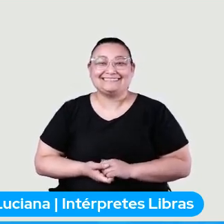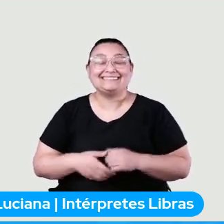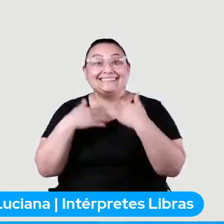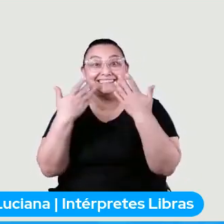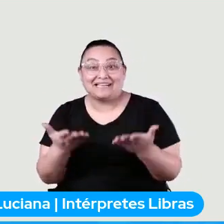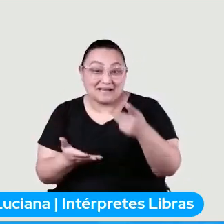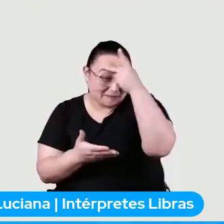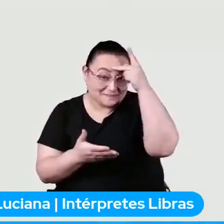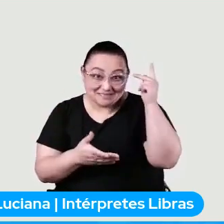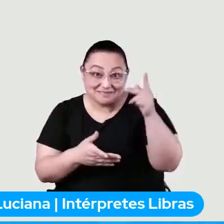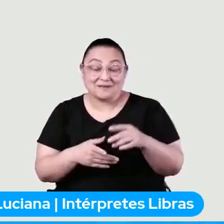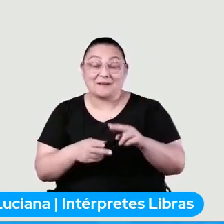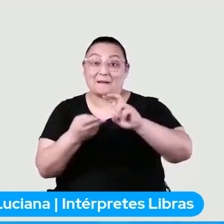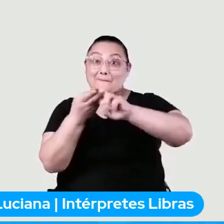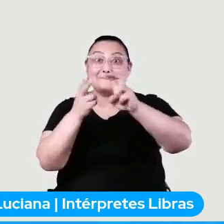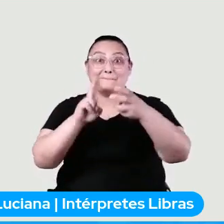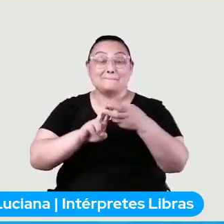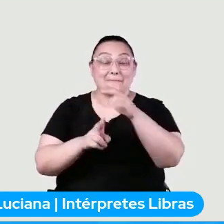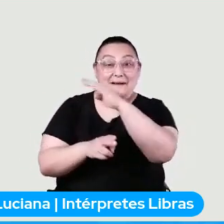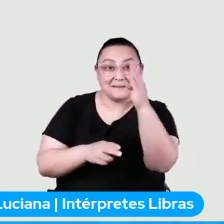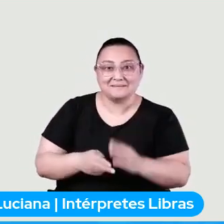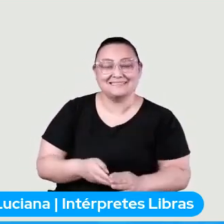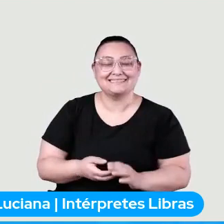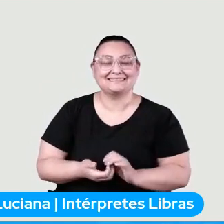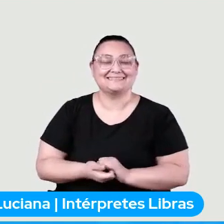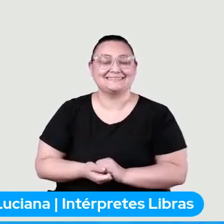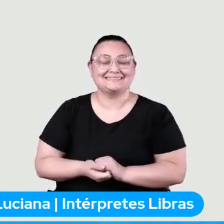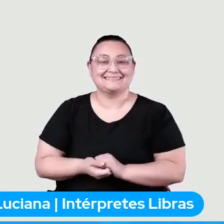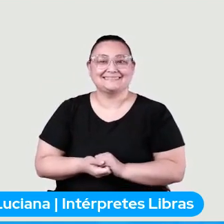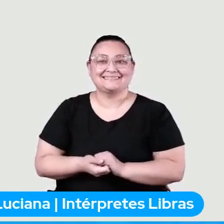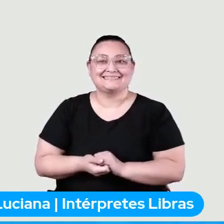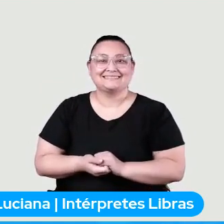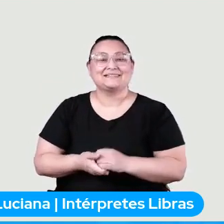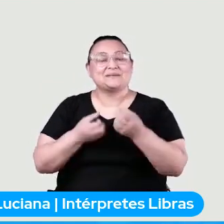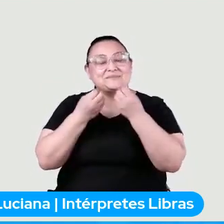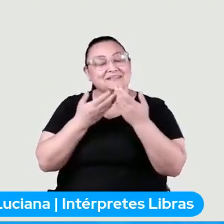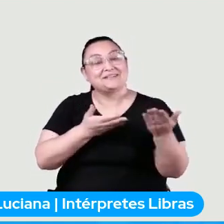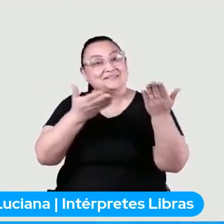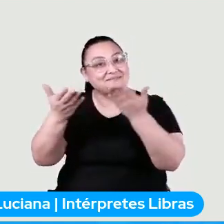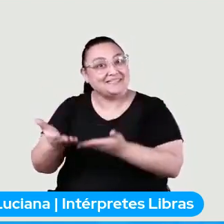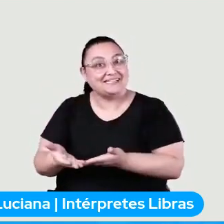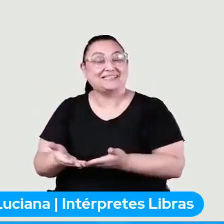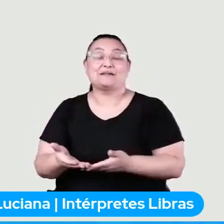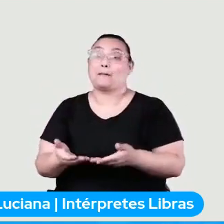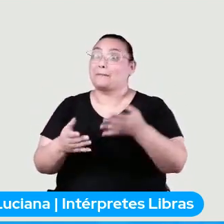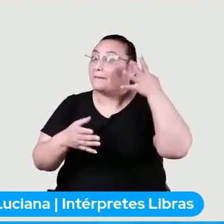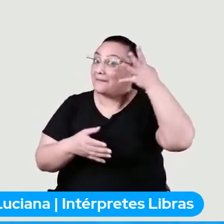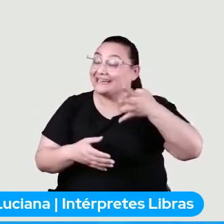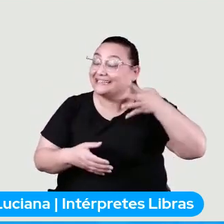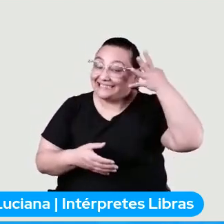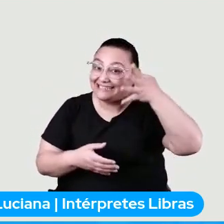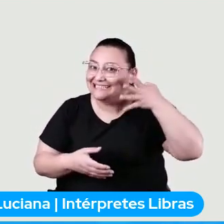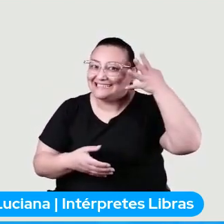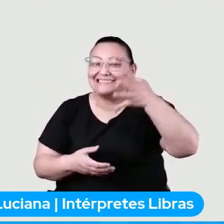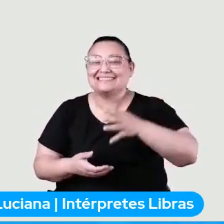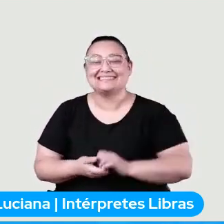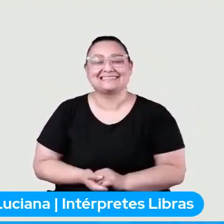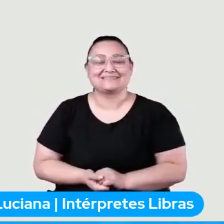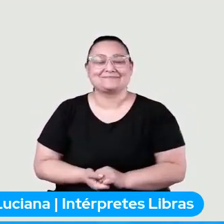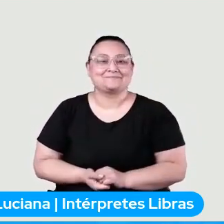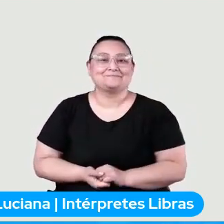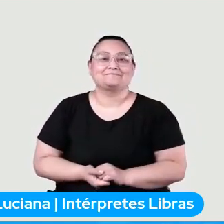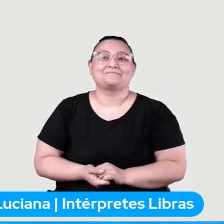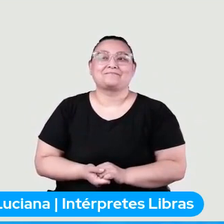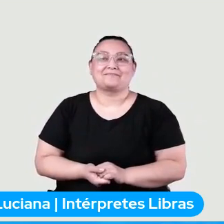pessoal da Python Brasil, bem-vindos a mais uma palestra, desde